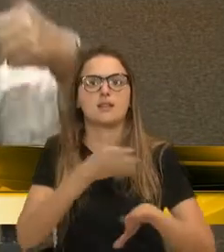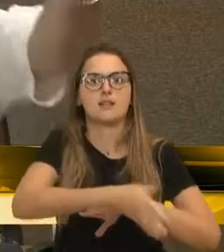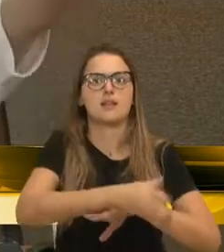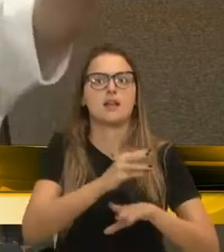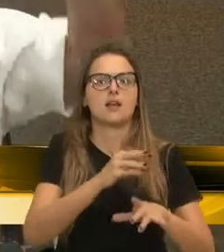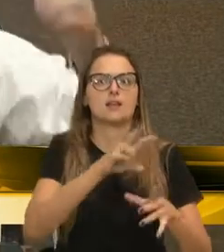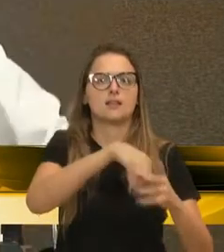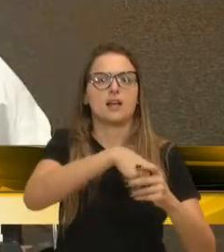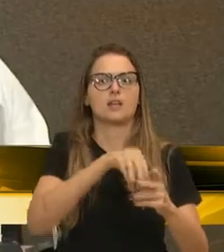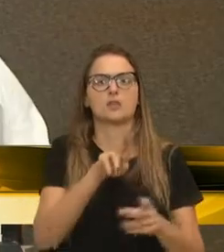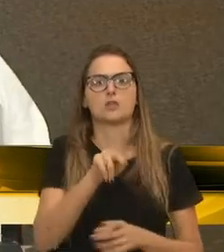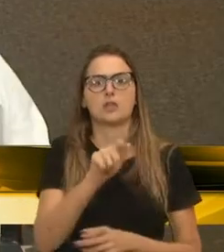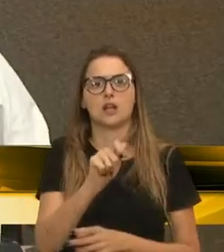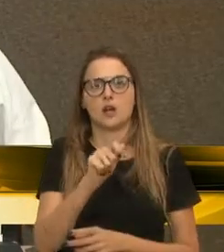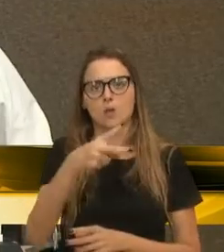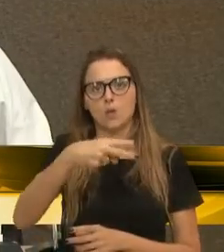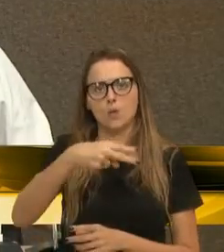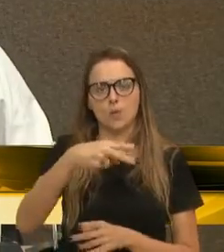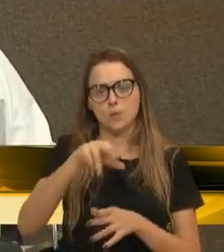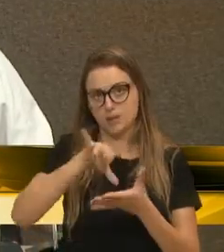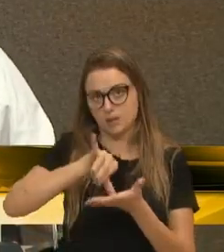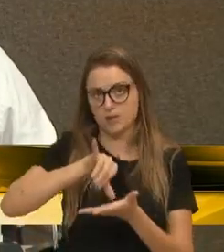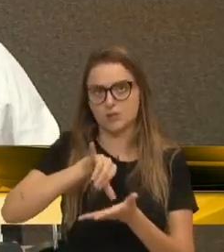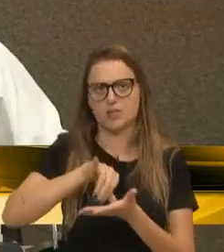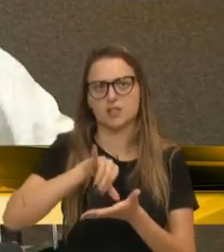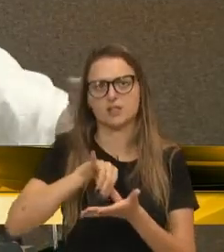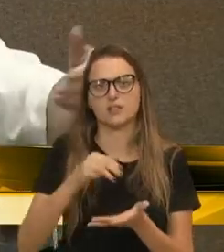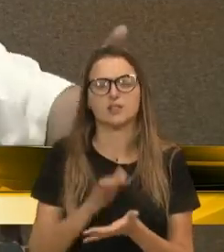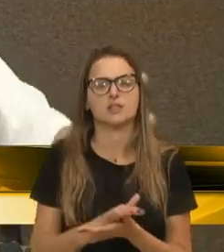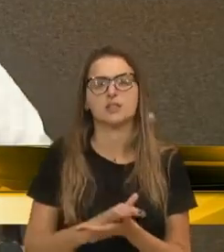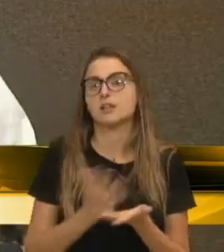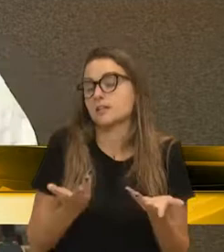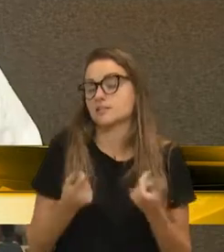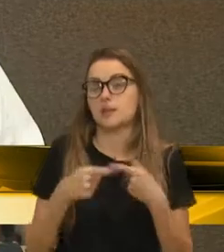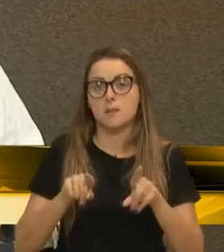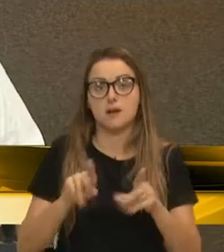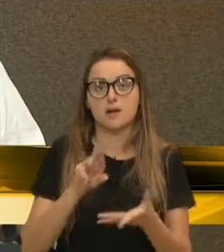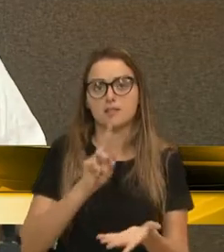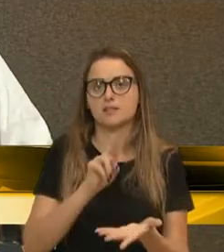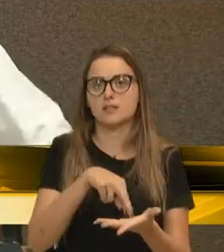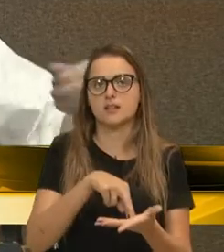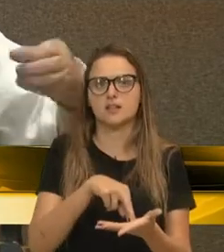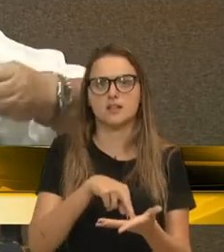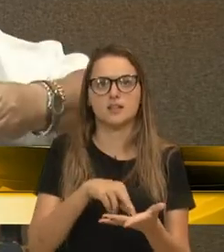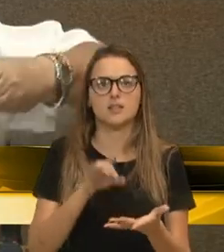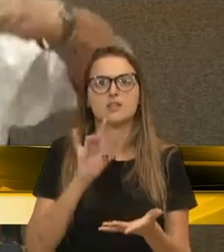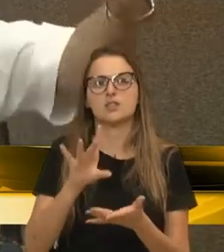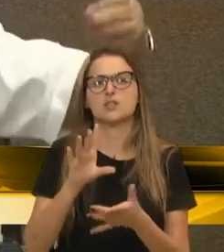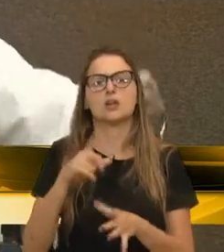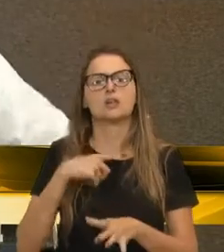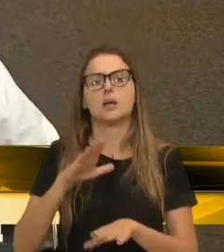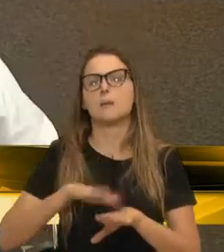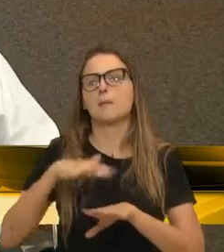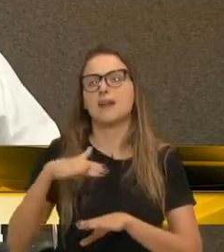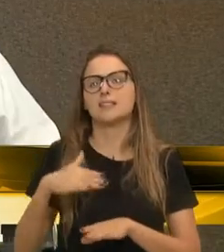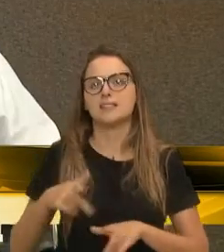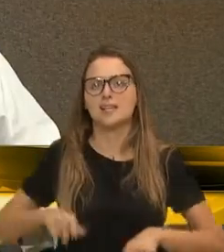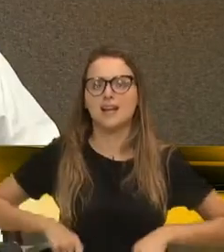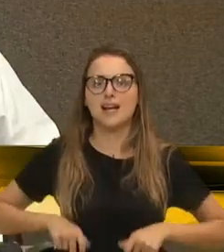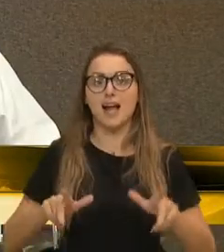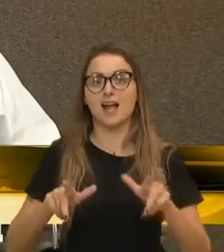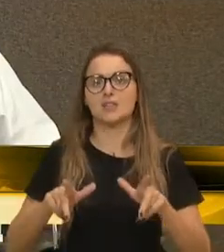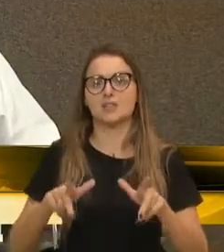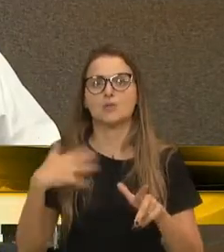UPA 3, UPA Central. Na realidade, você só está aumentando o custo do